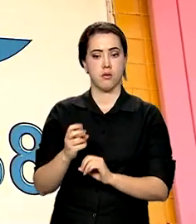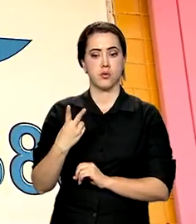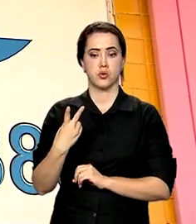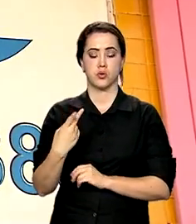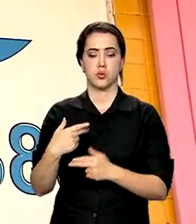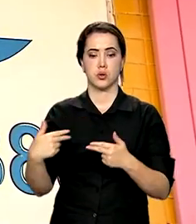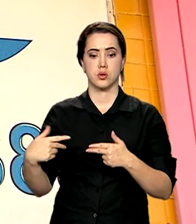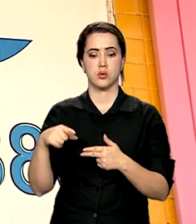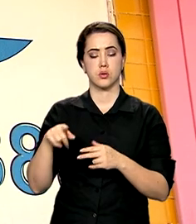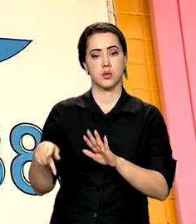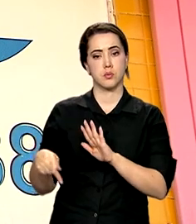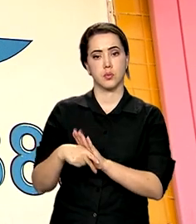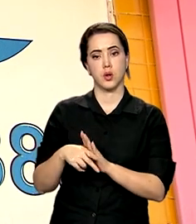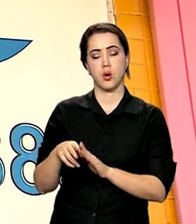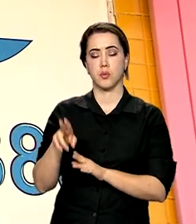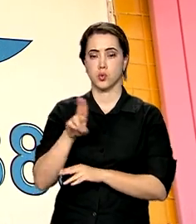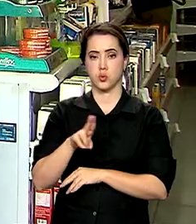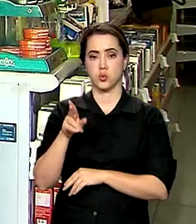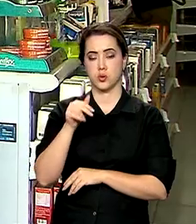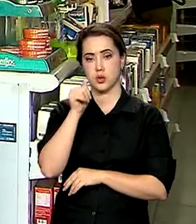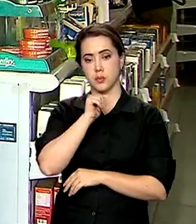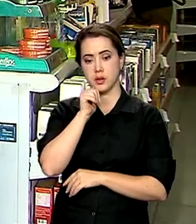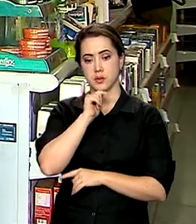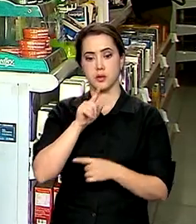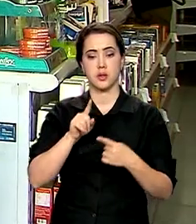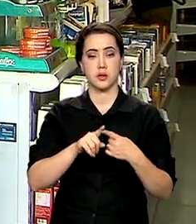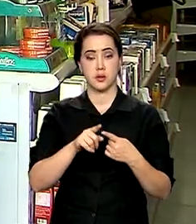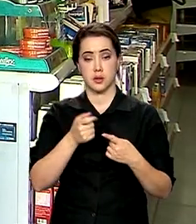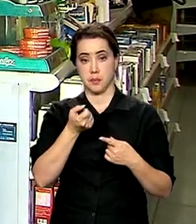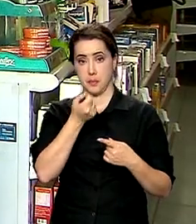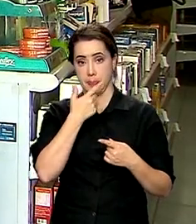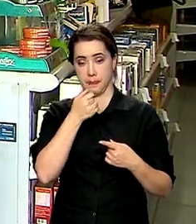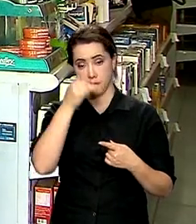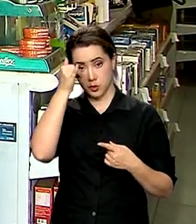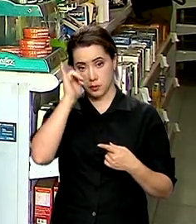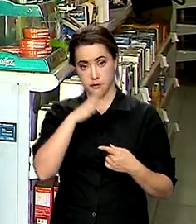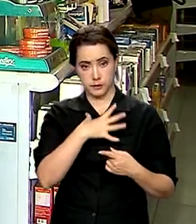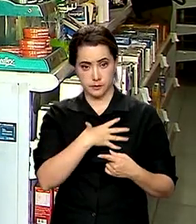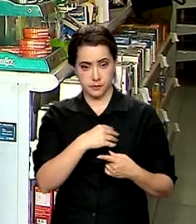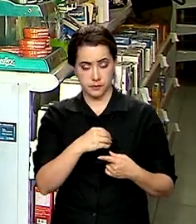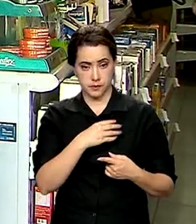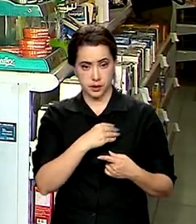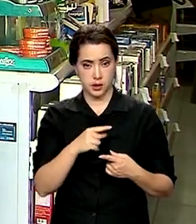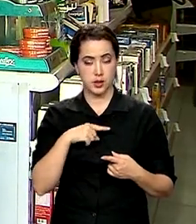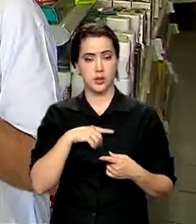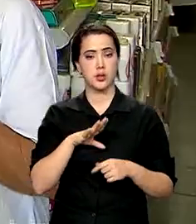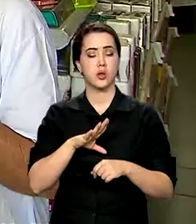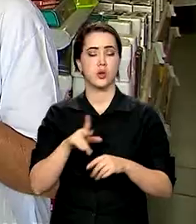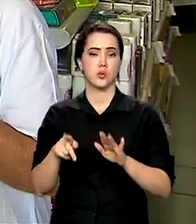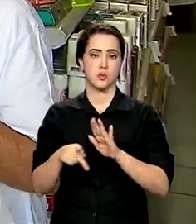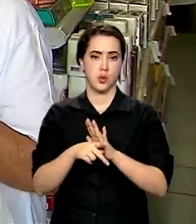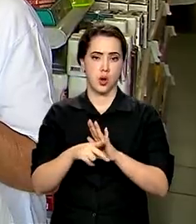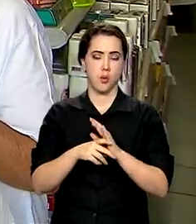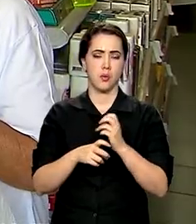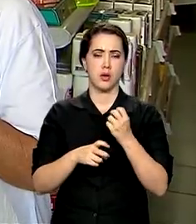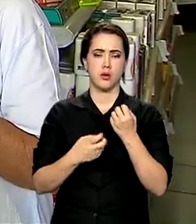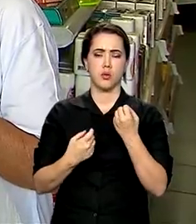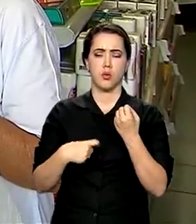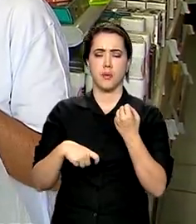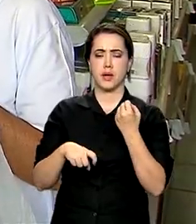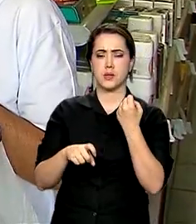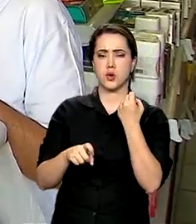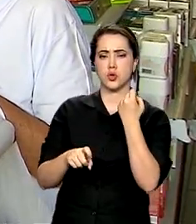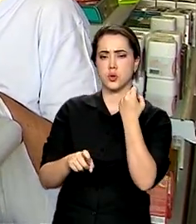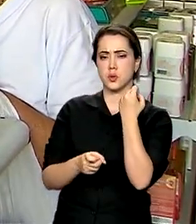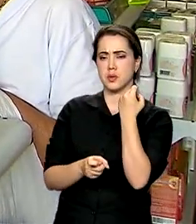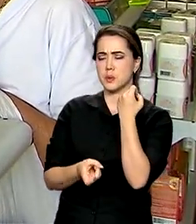produtos de uso feminino. São os contraceptivos e os que tratam a osteoporose. A medida vai beneficiar